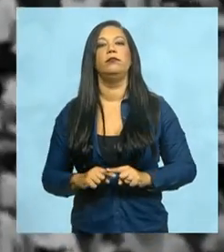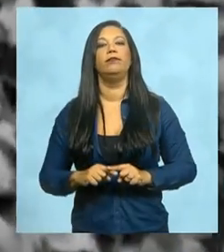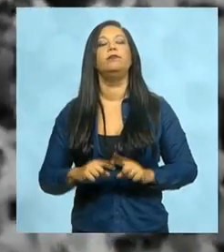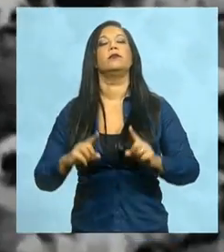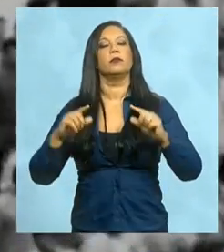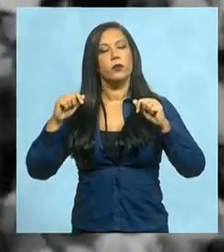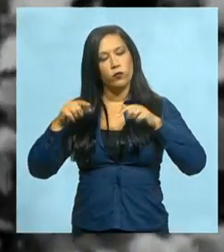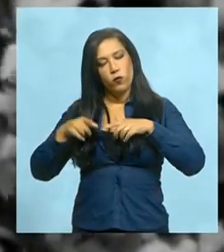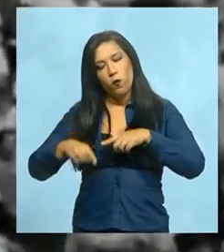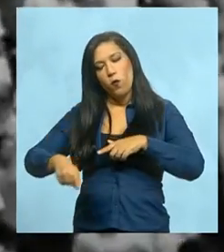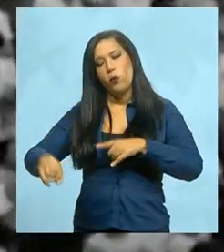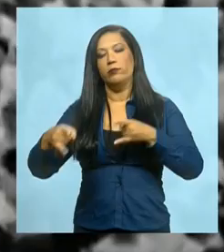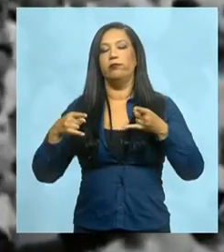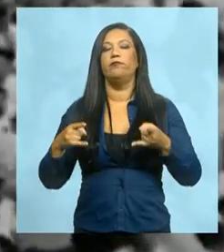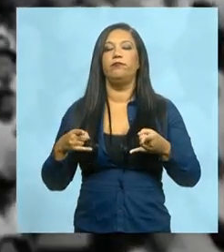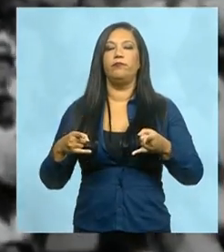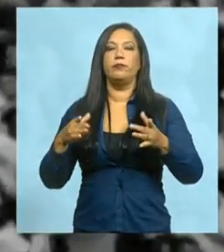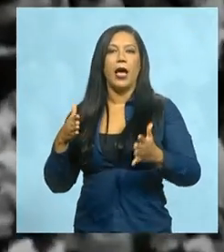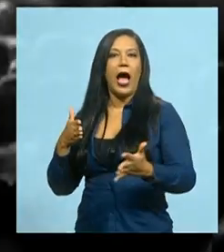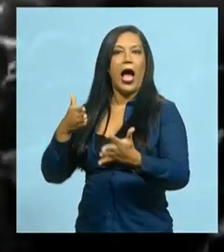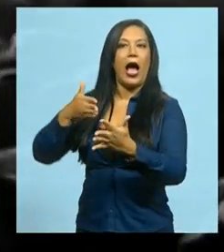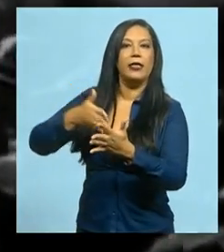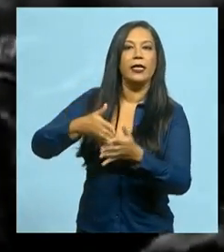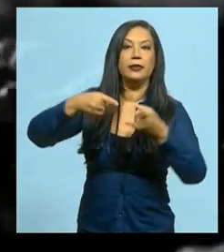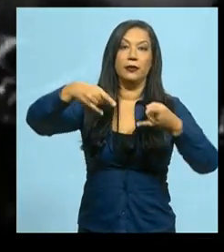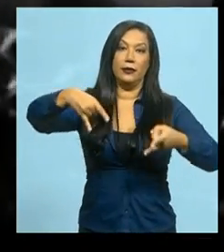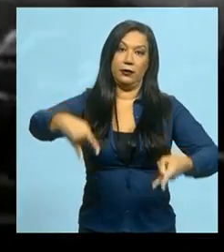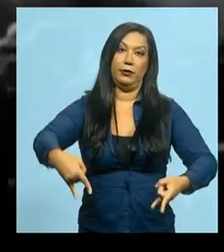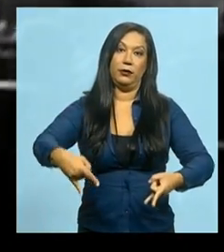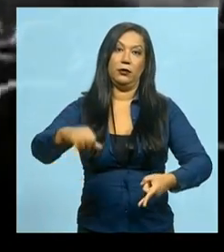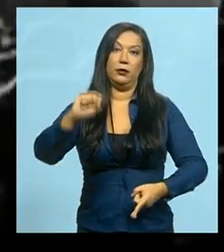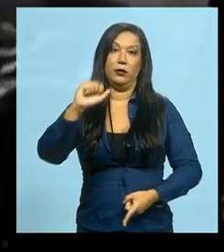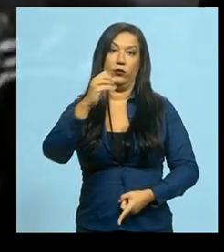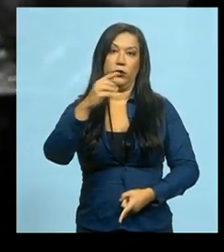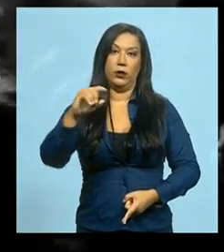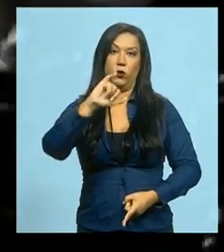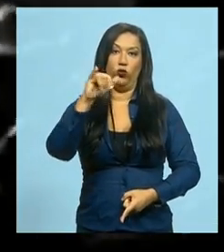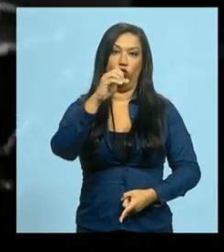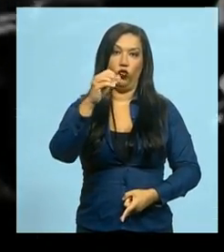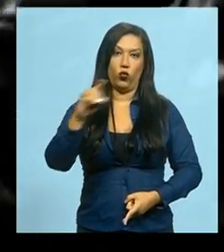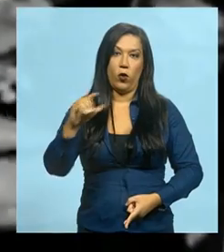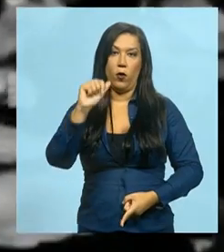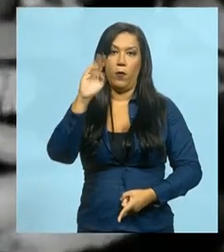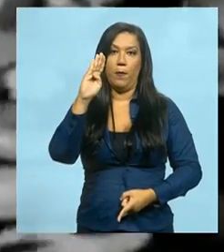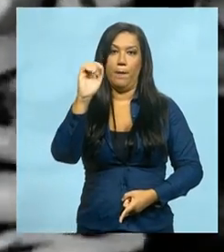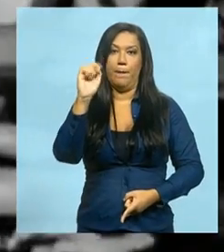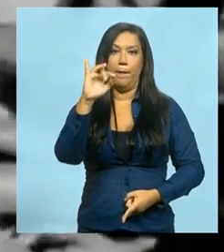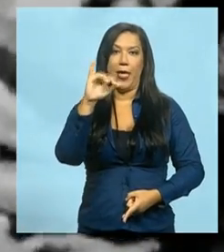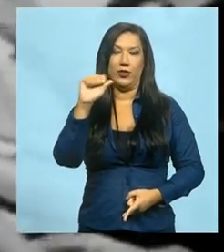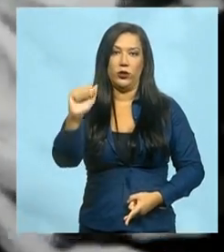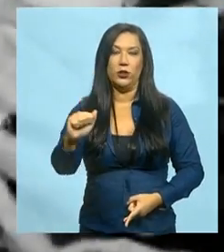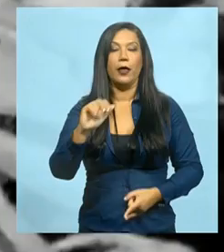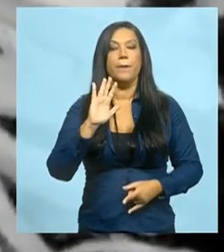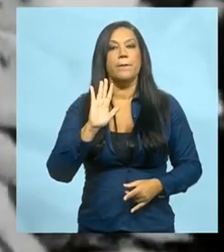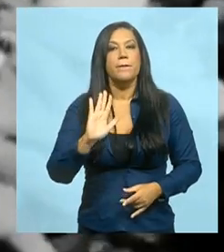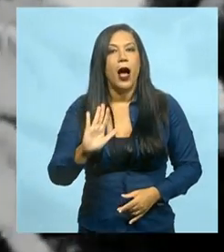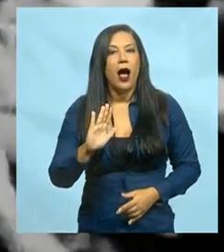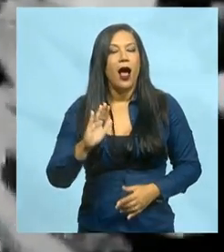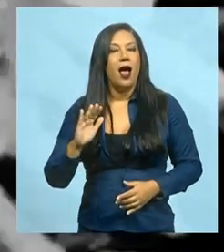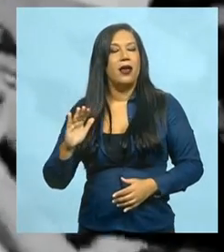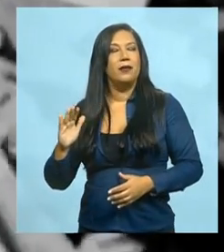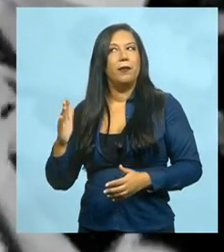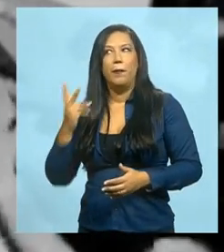cortejo até o São João Batista. Talvez tenha sido um primeiro e pequeno